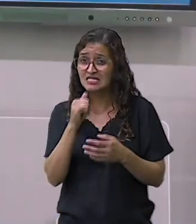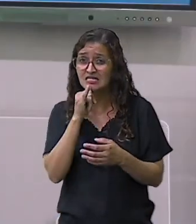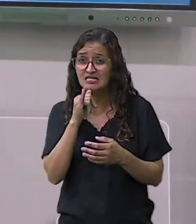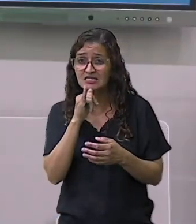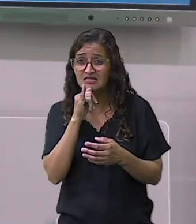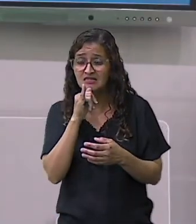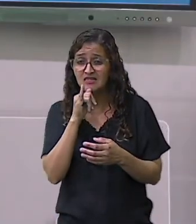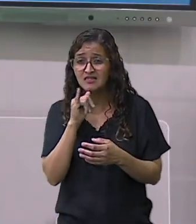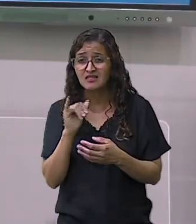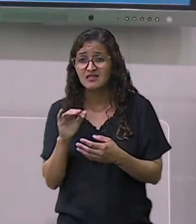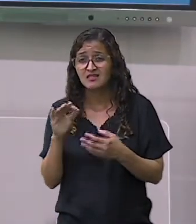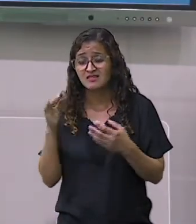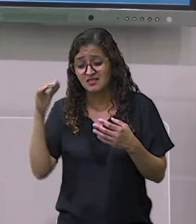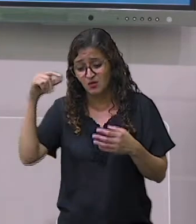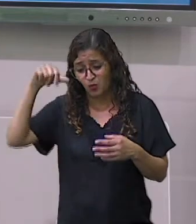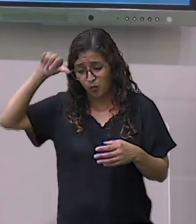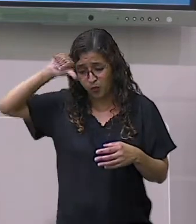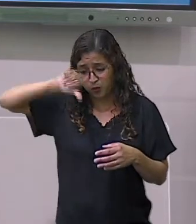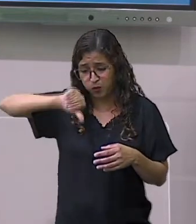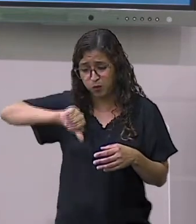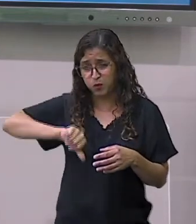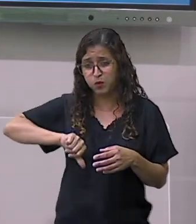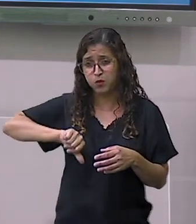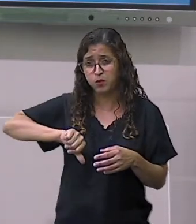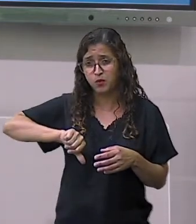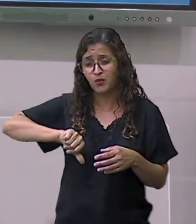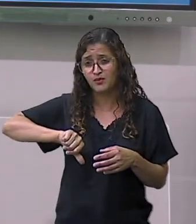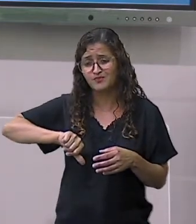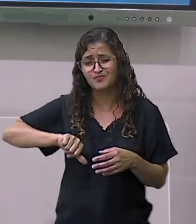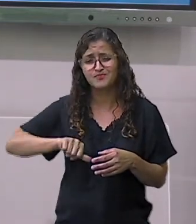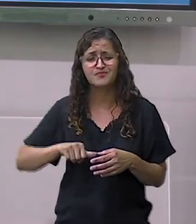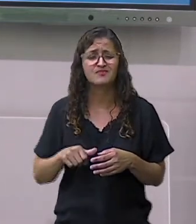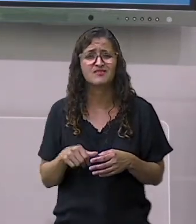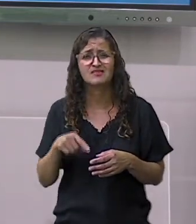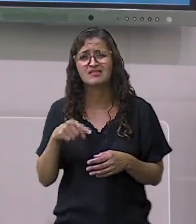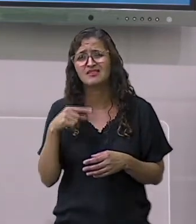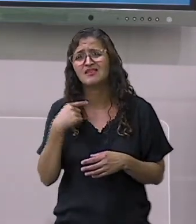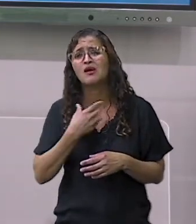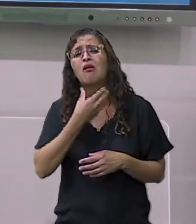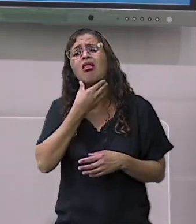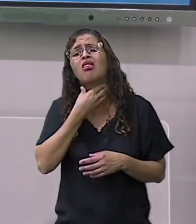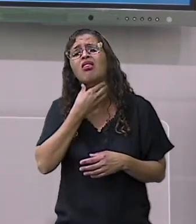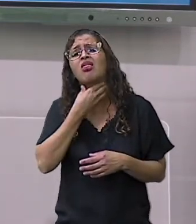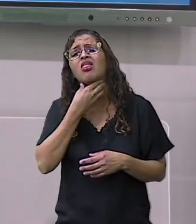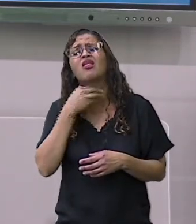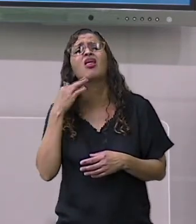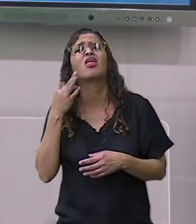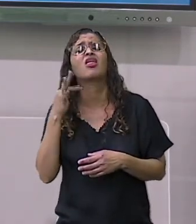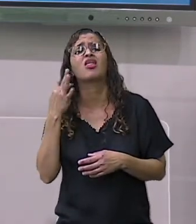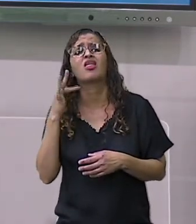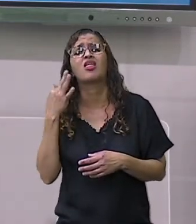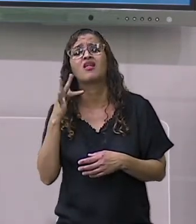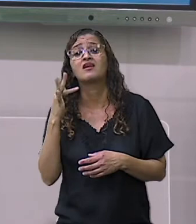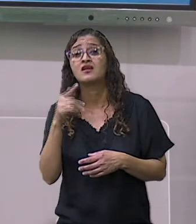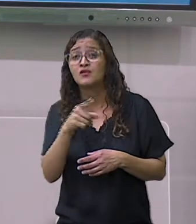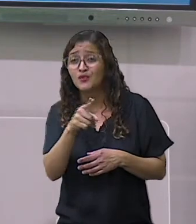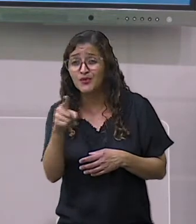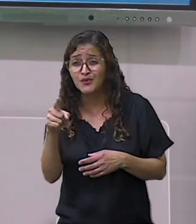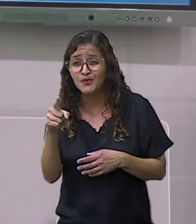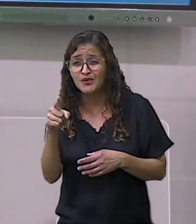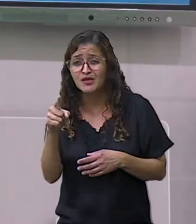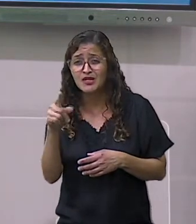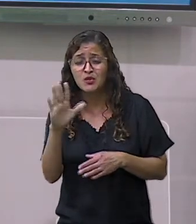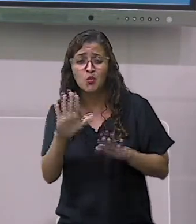baixa. Você acabou adquirindo aí uma dor de garganta. Você não cuidou da dor de garganta,